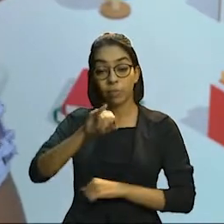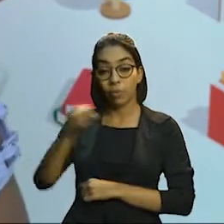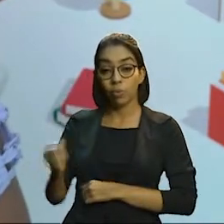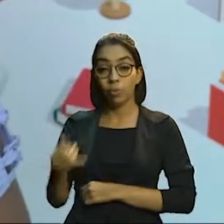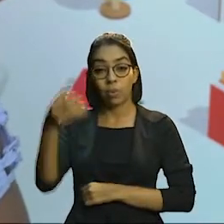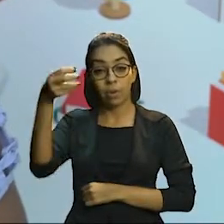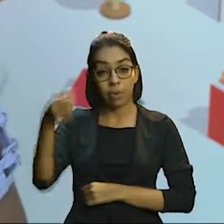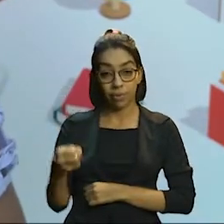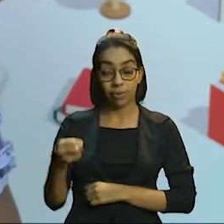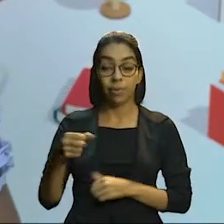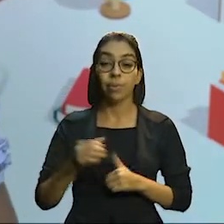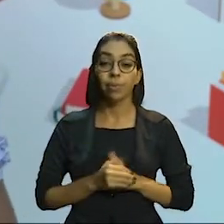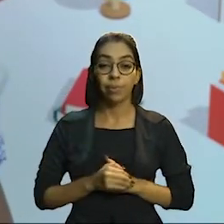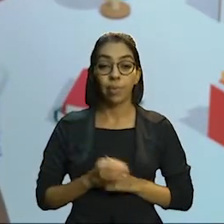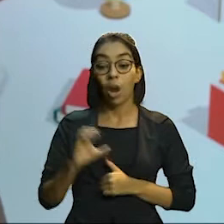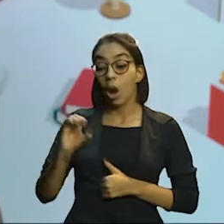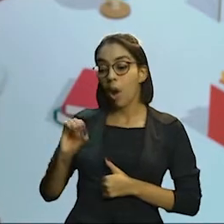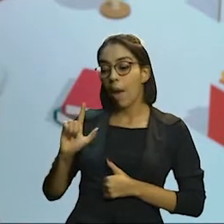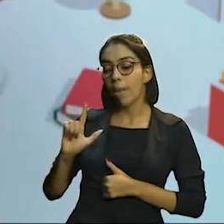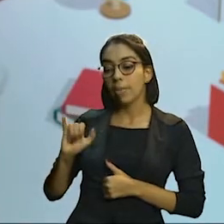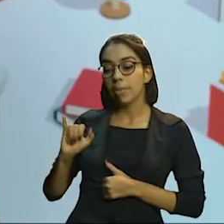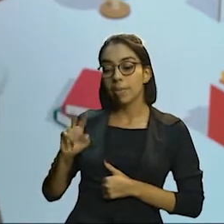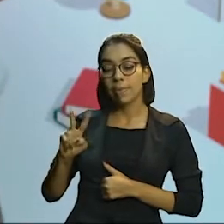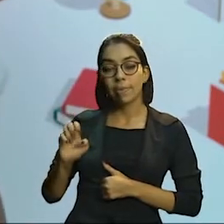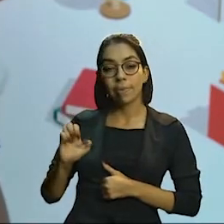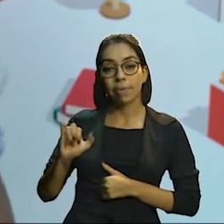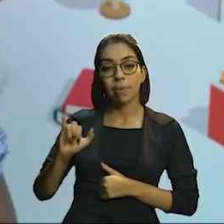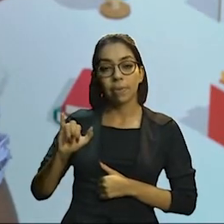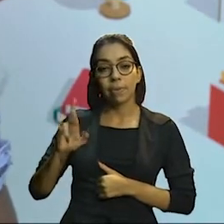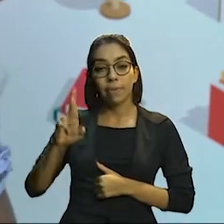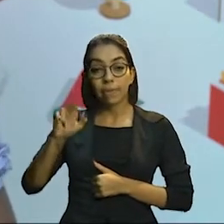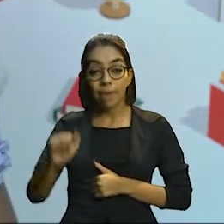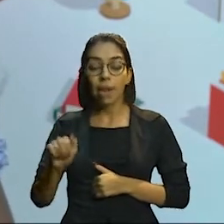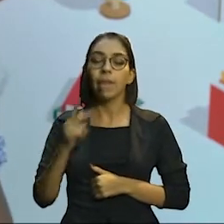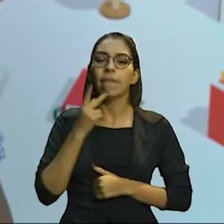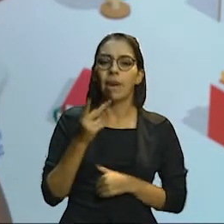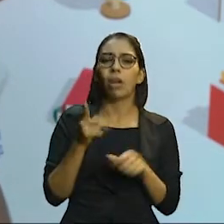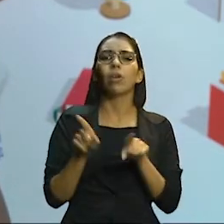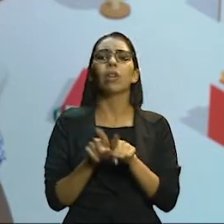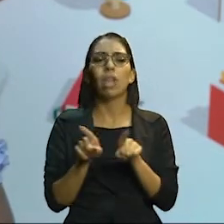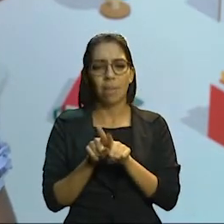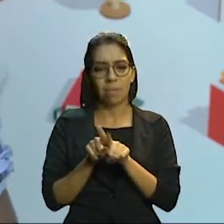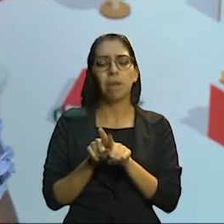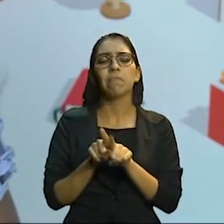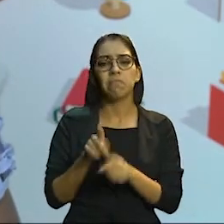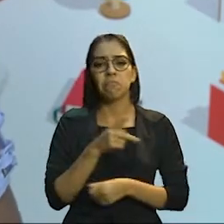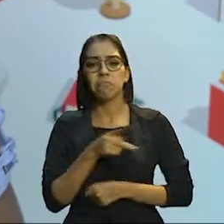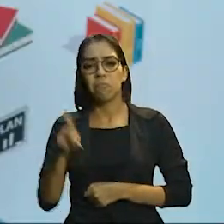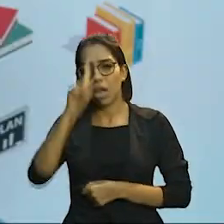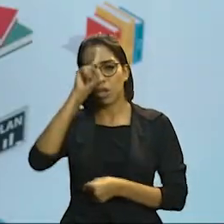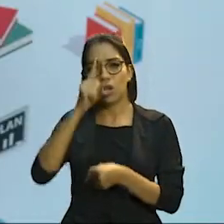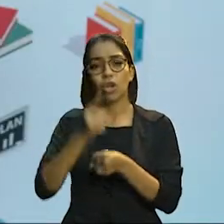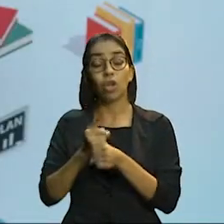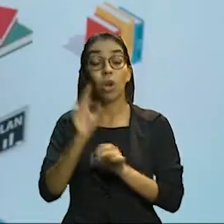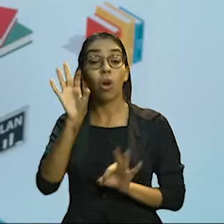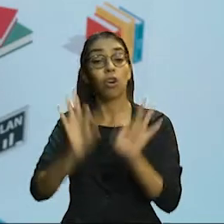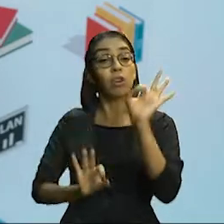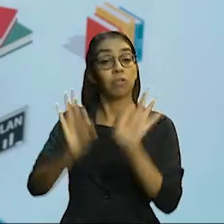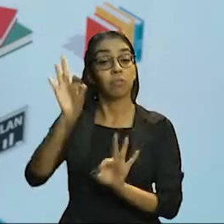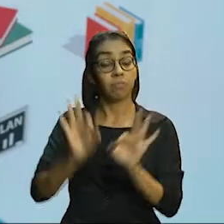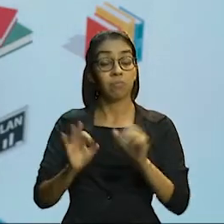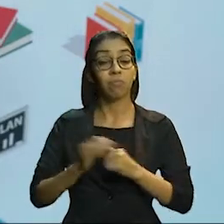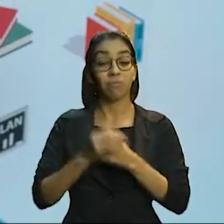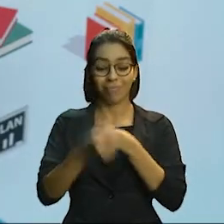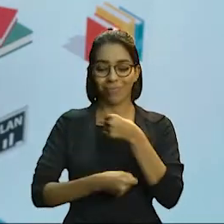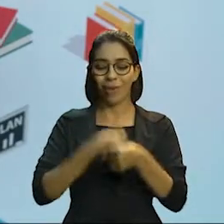Norte, Irineide Oliveira, também ressaltou investimentos que a gestão realizou na cidade. Juazeiro, em